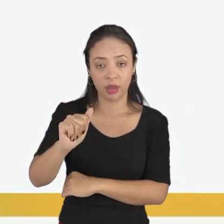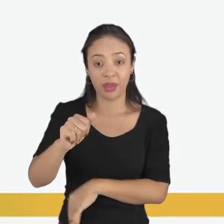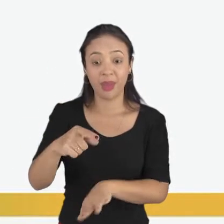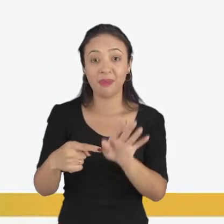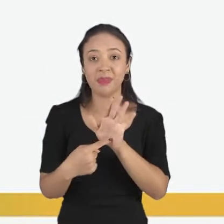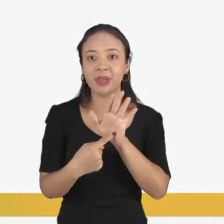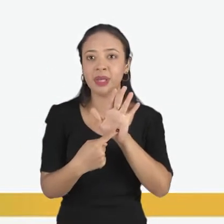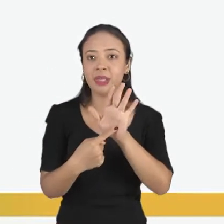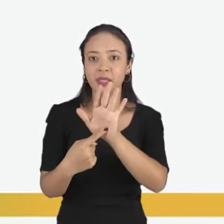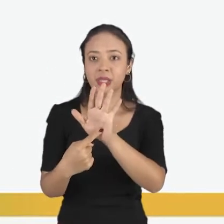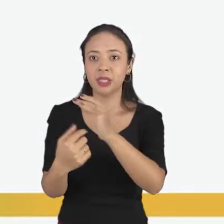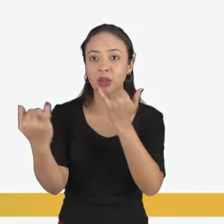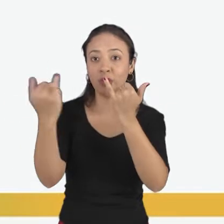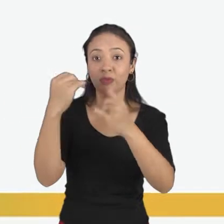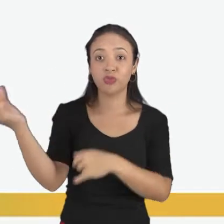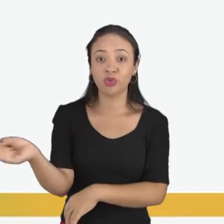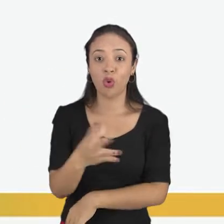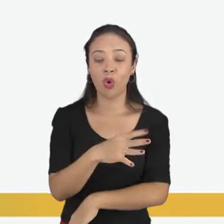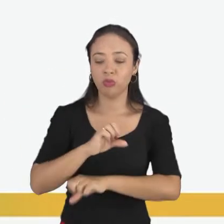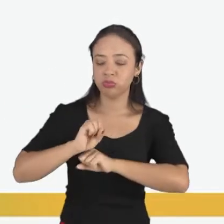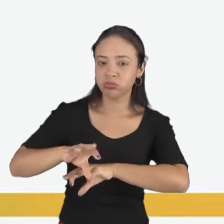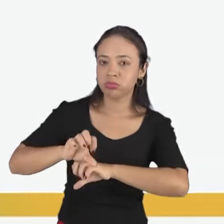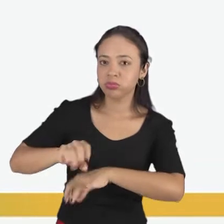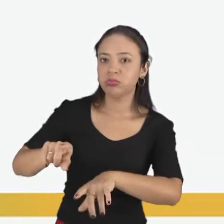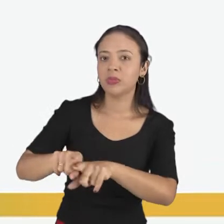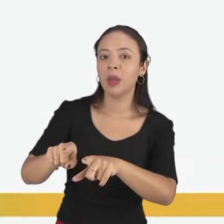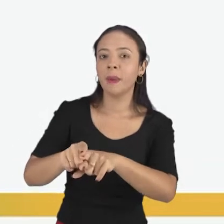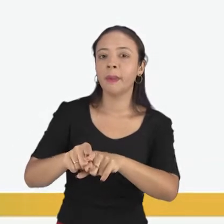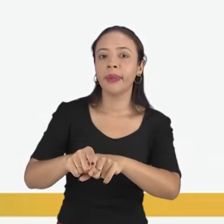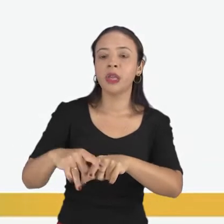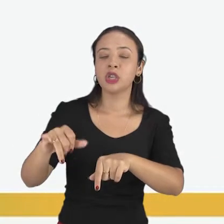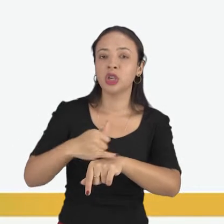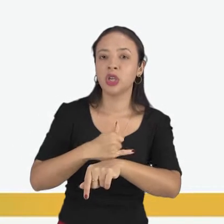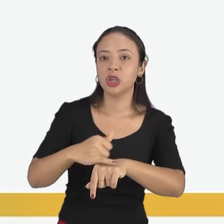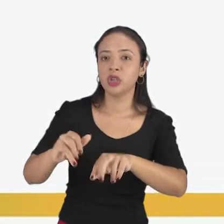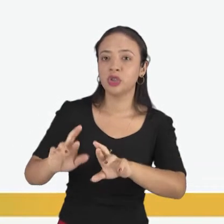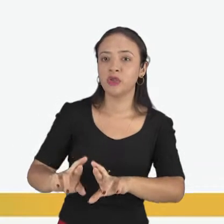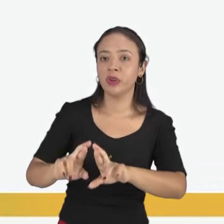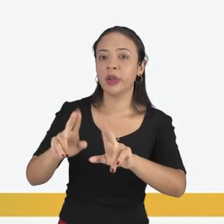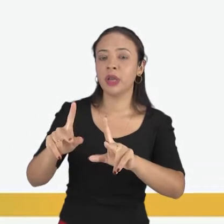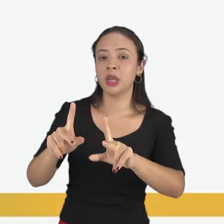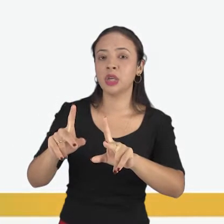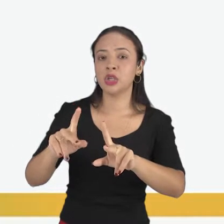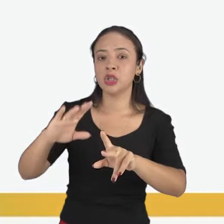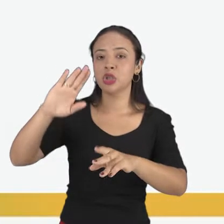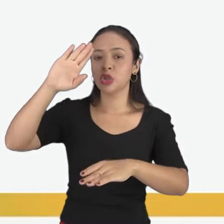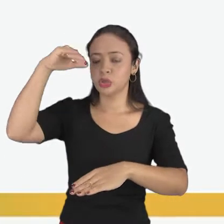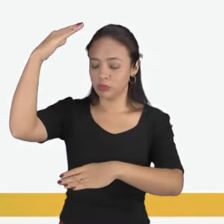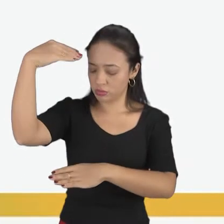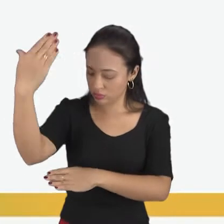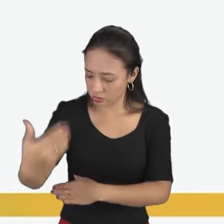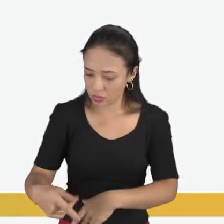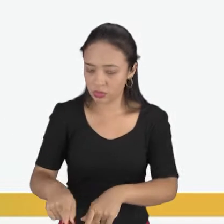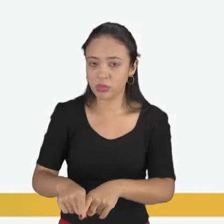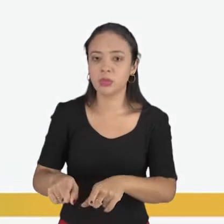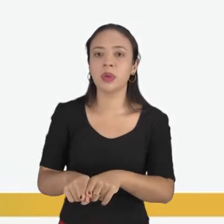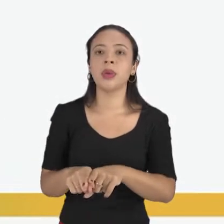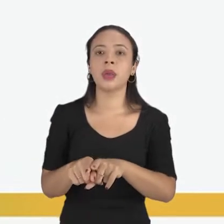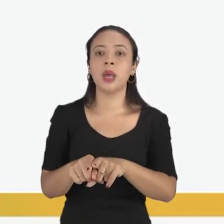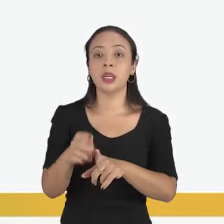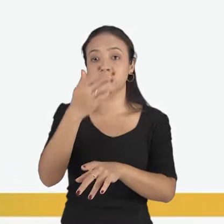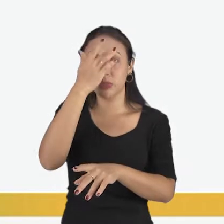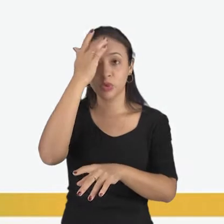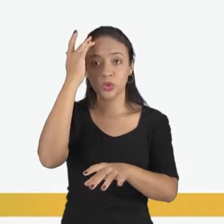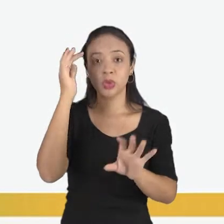transmitiu ensinamentos, modelos de oração, modelos de adoração e essas pessoas se reúnem